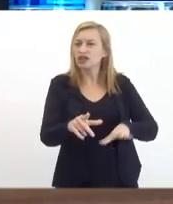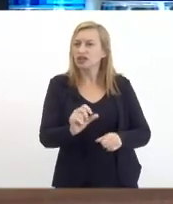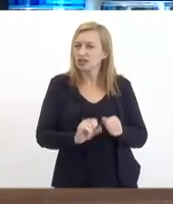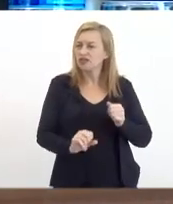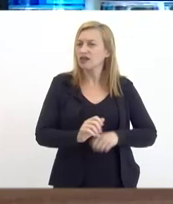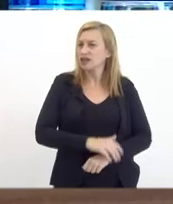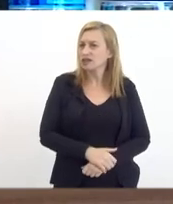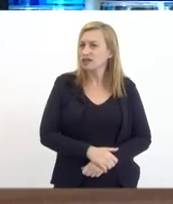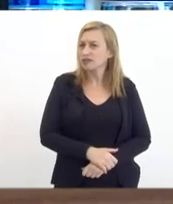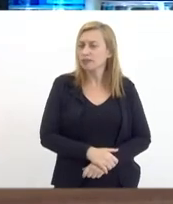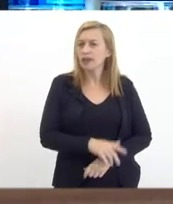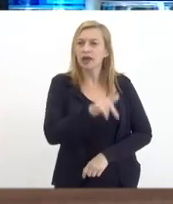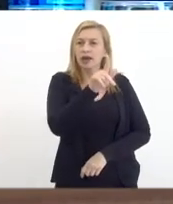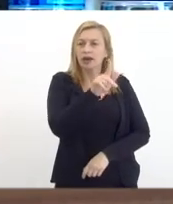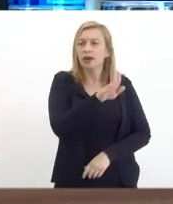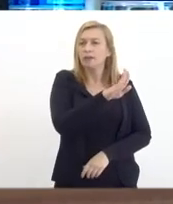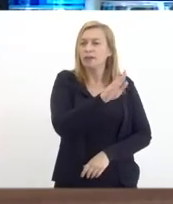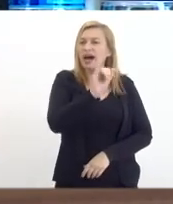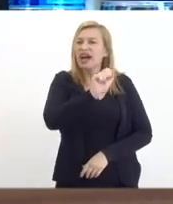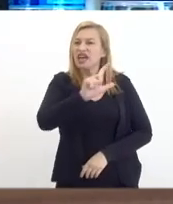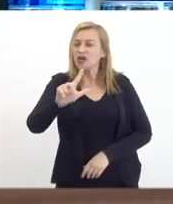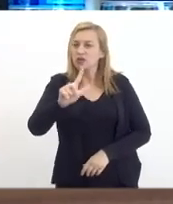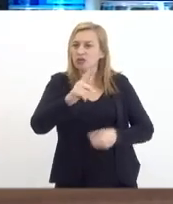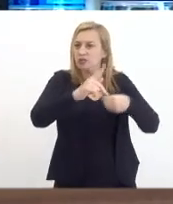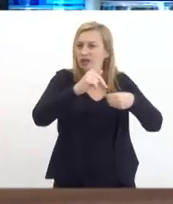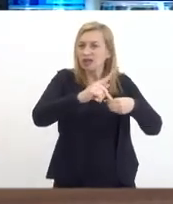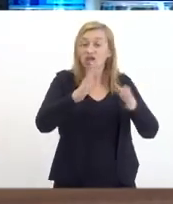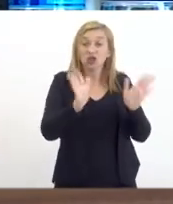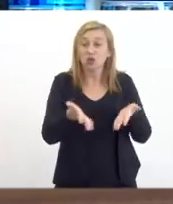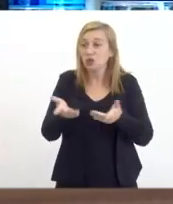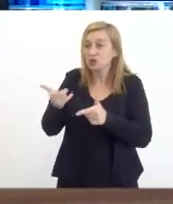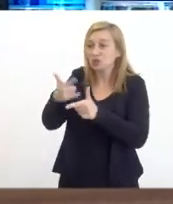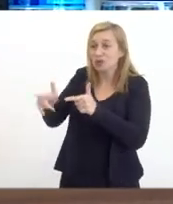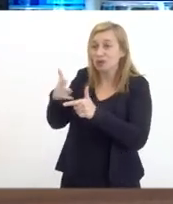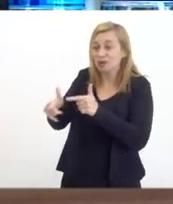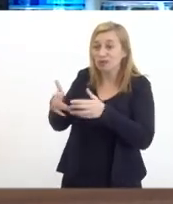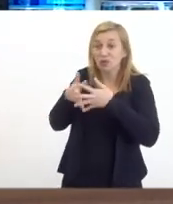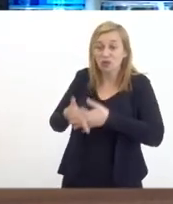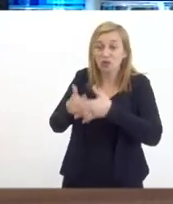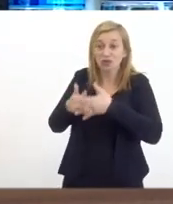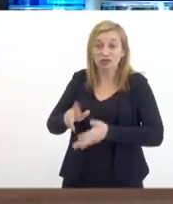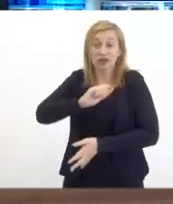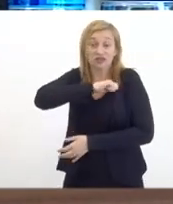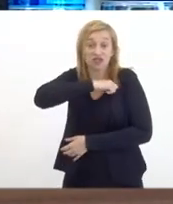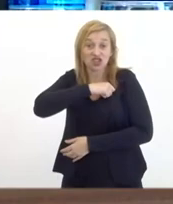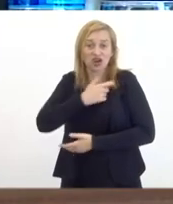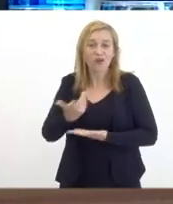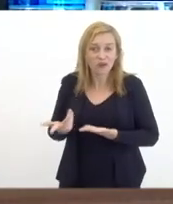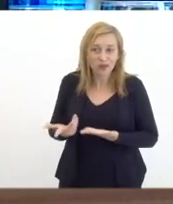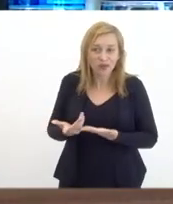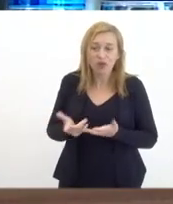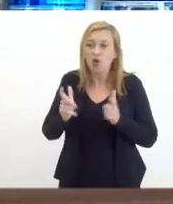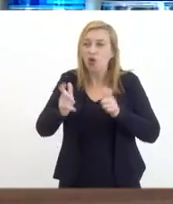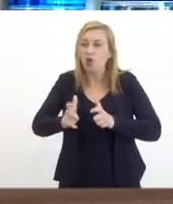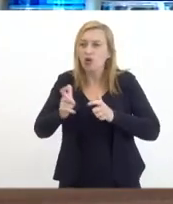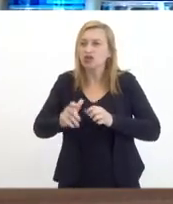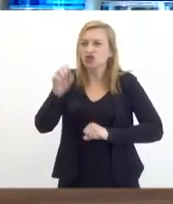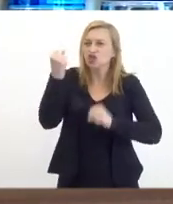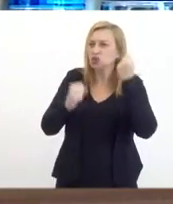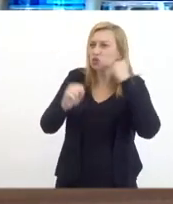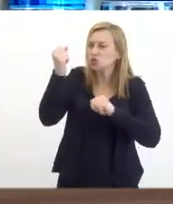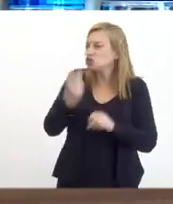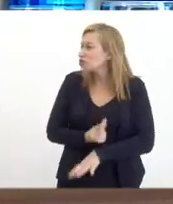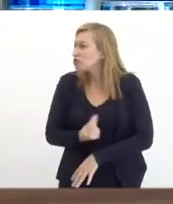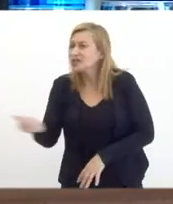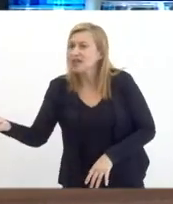barril do petróleo e hoje passamos por um problema complicado que é o regime de recuperação fiscal onde indústrias estão indo embora devido